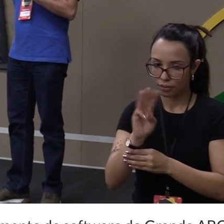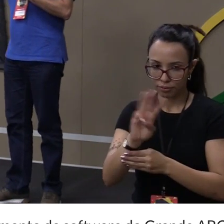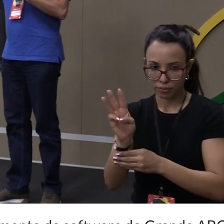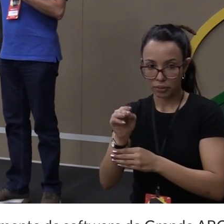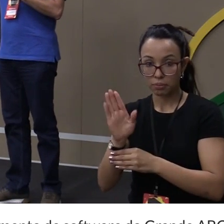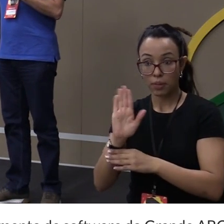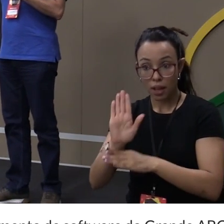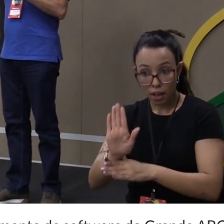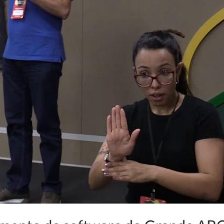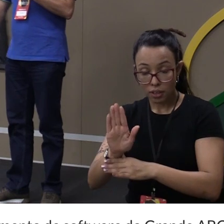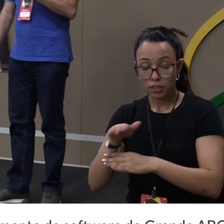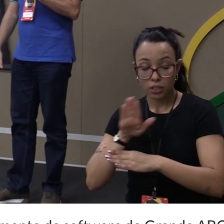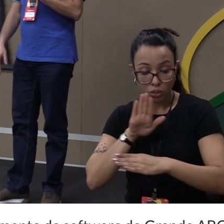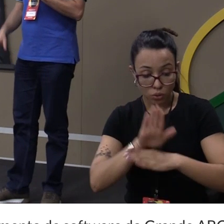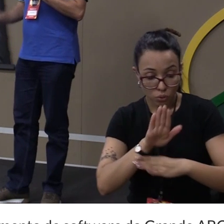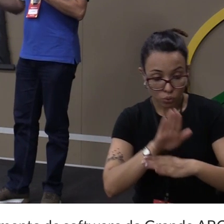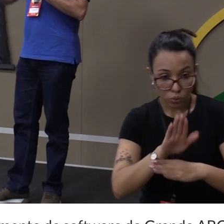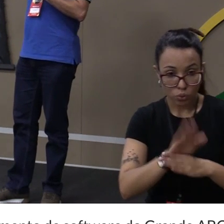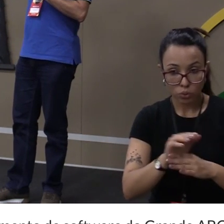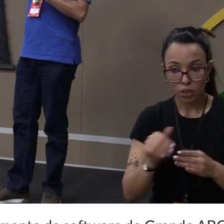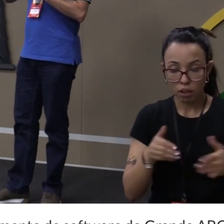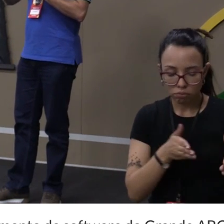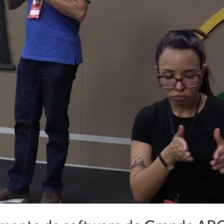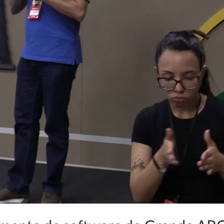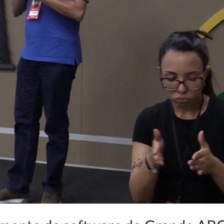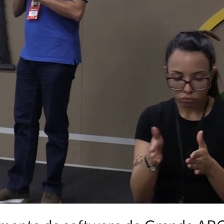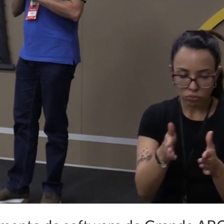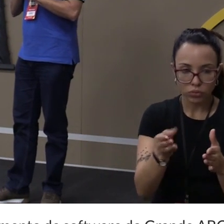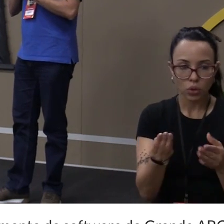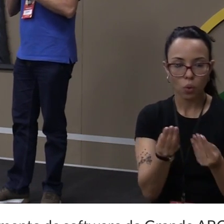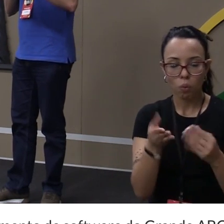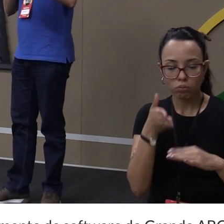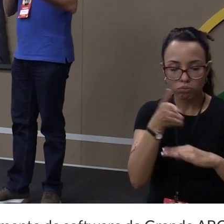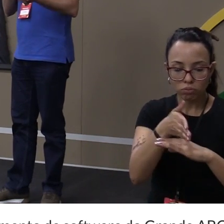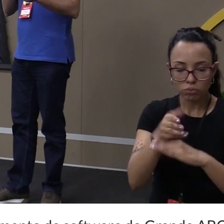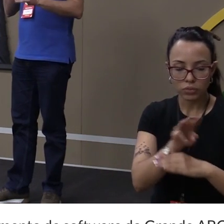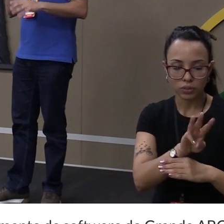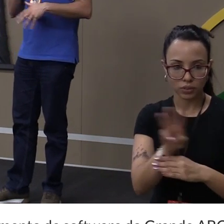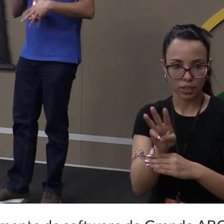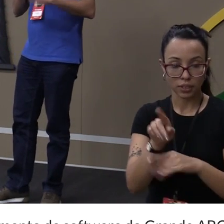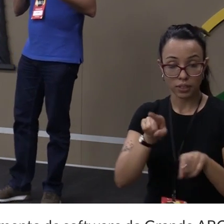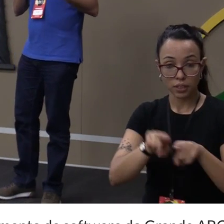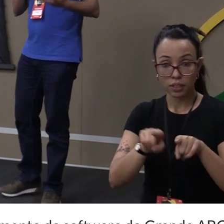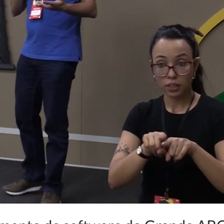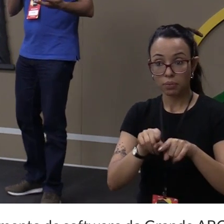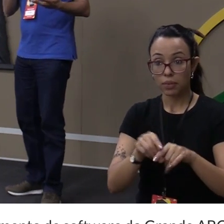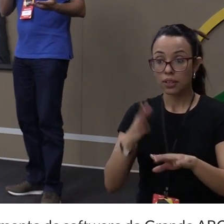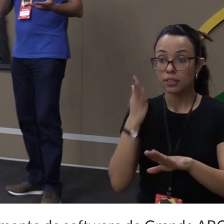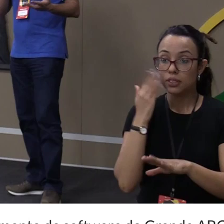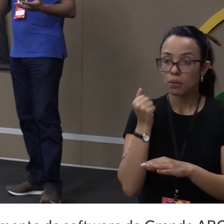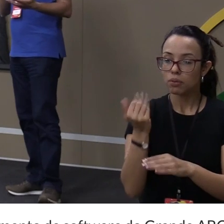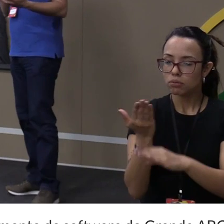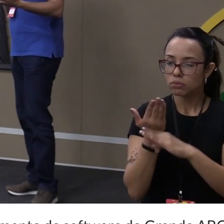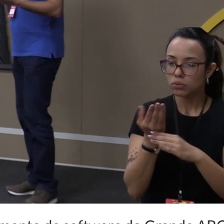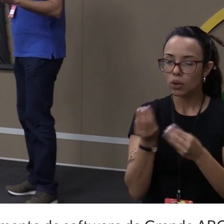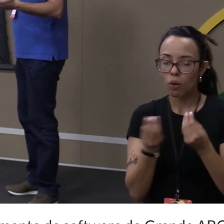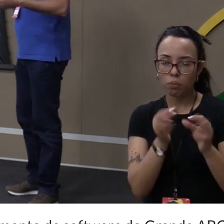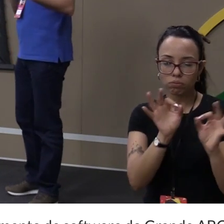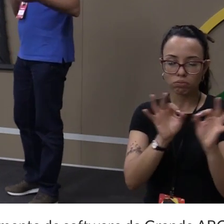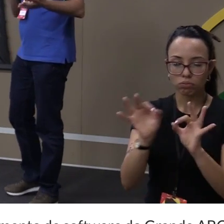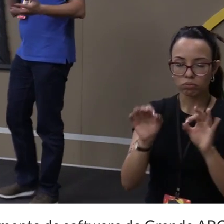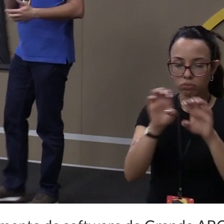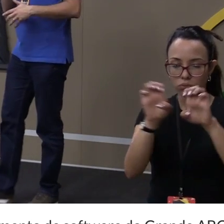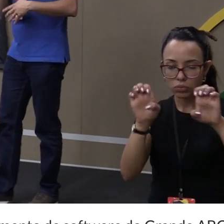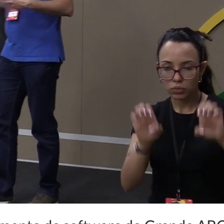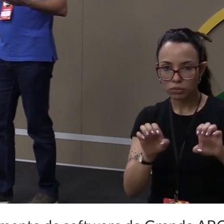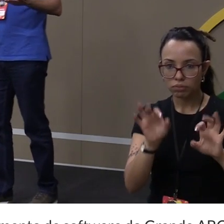navegar nesses sites, extrair essas informações e ajudar você também a estruturar esses dados. Então, ele é um